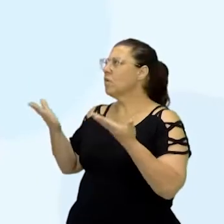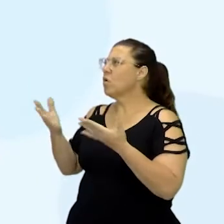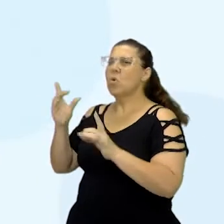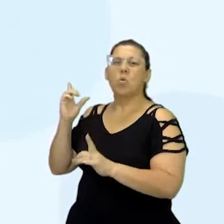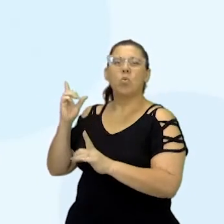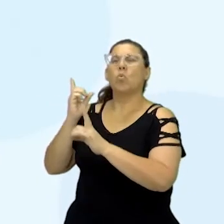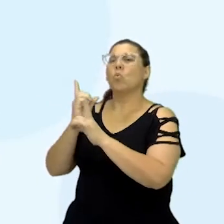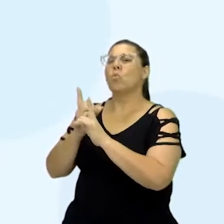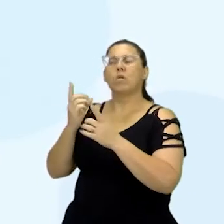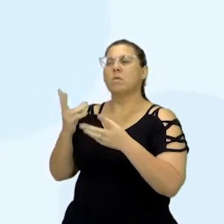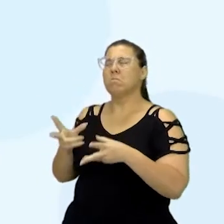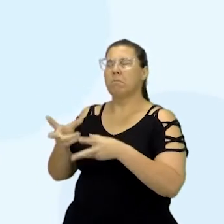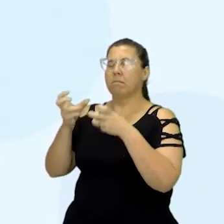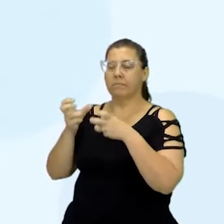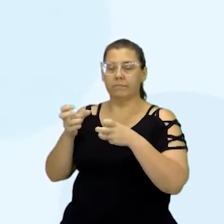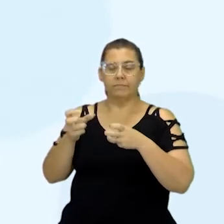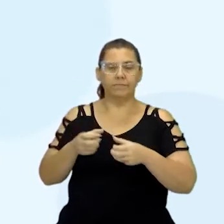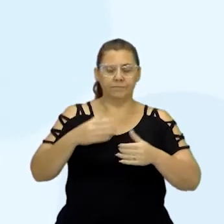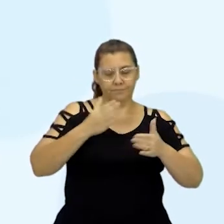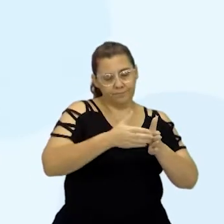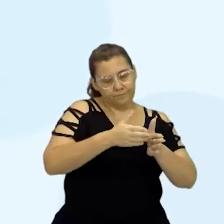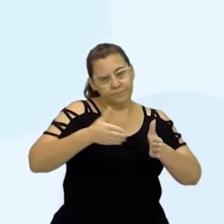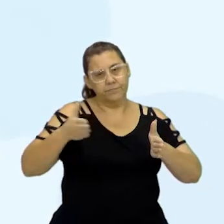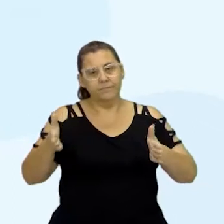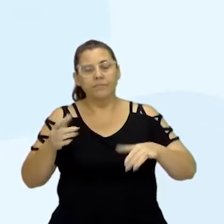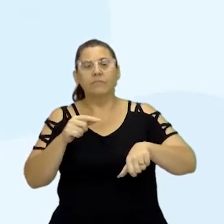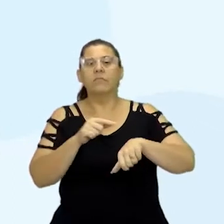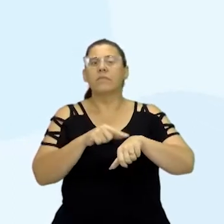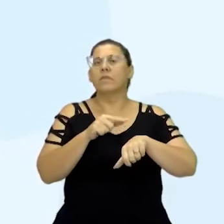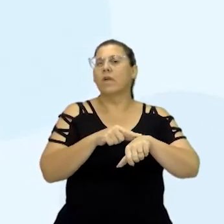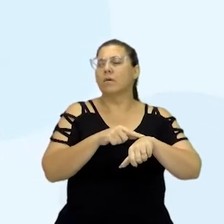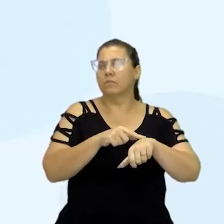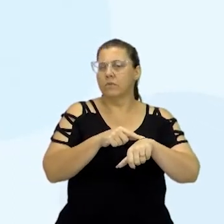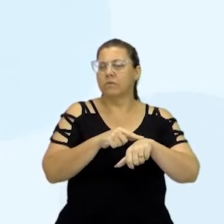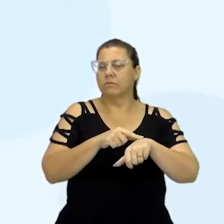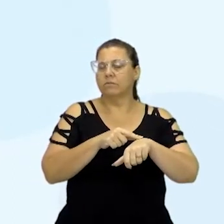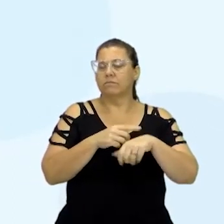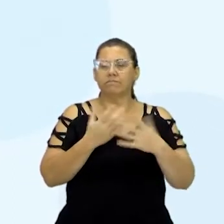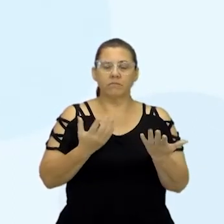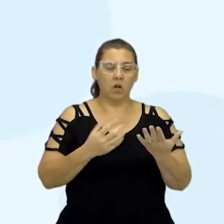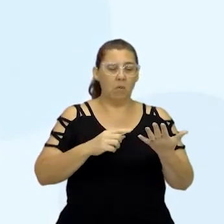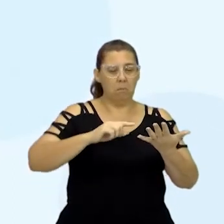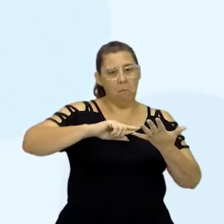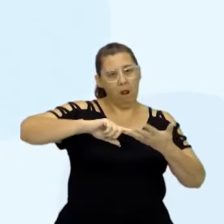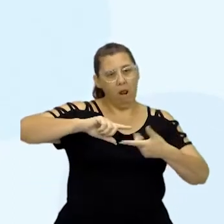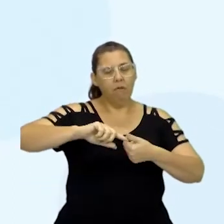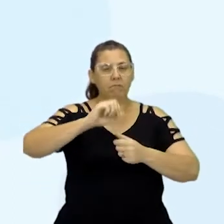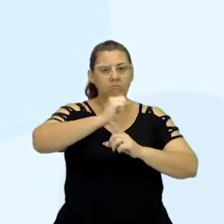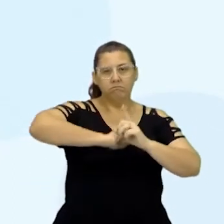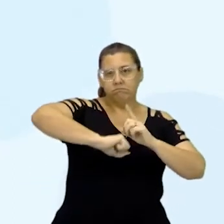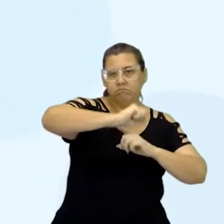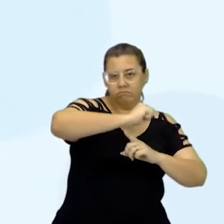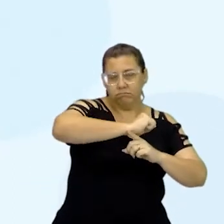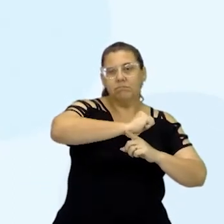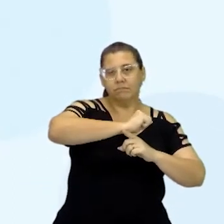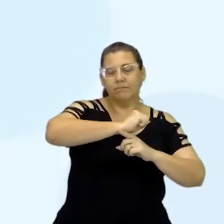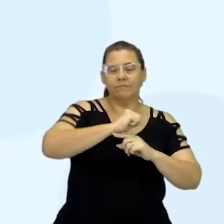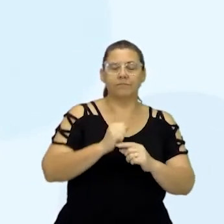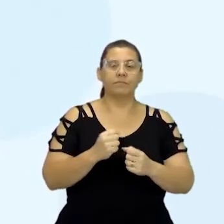hoje é identificar formas de marcação da passagem do tempo em distintas sociedades, né? Em sociedades,